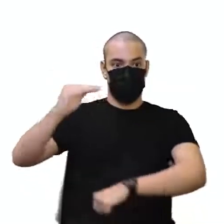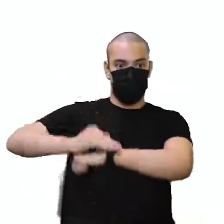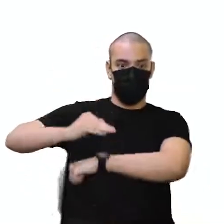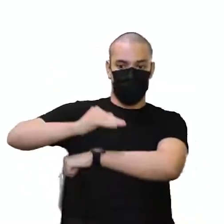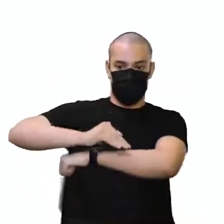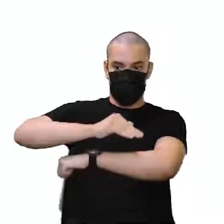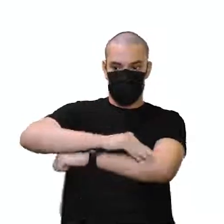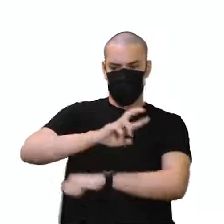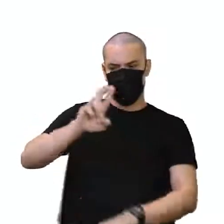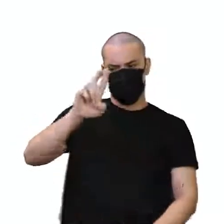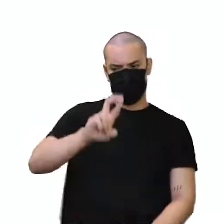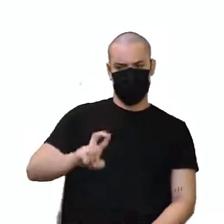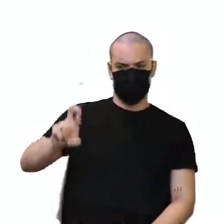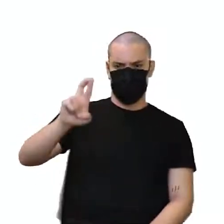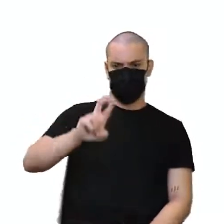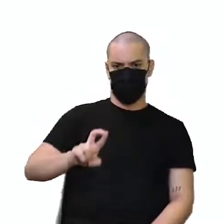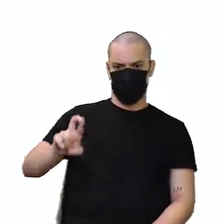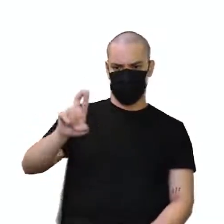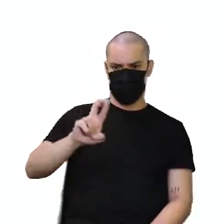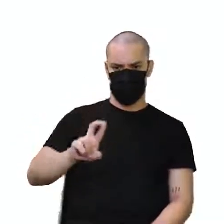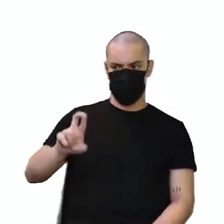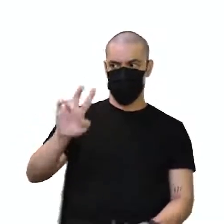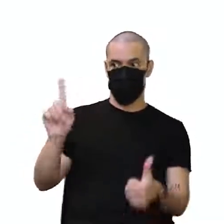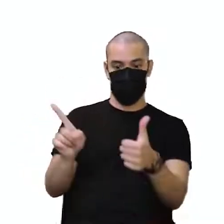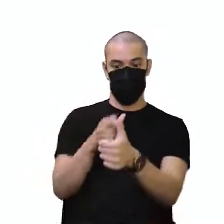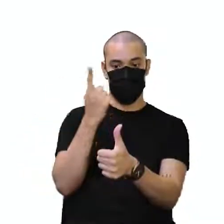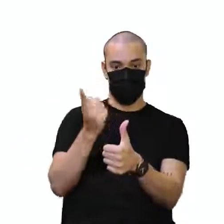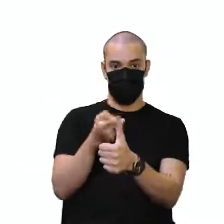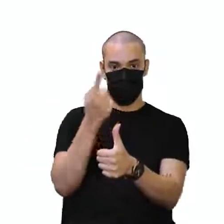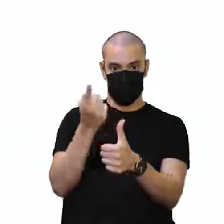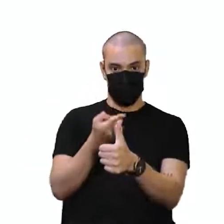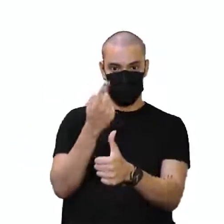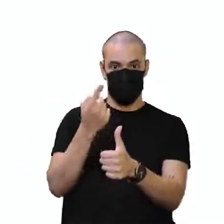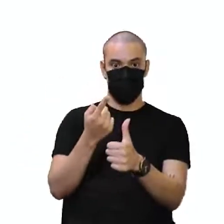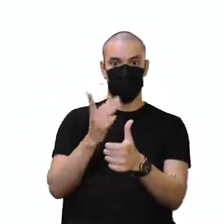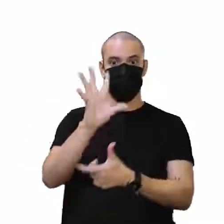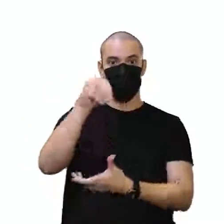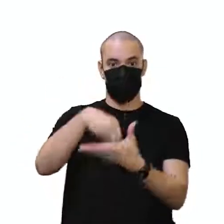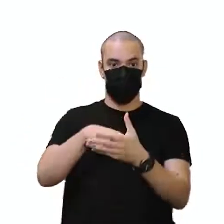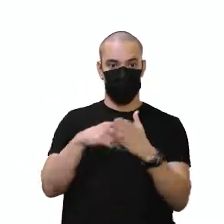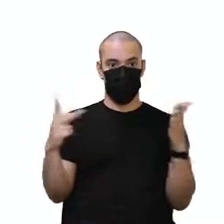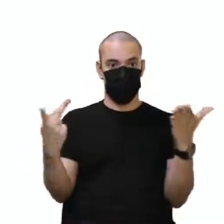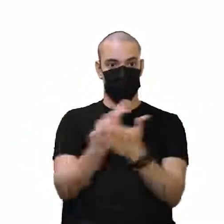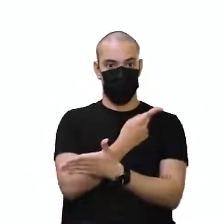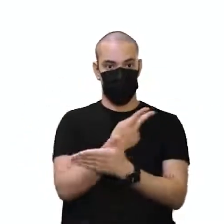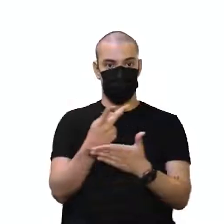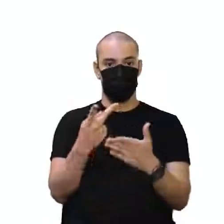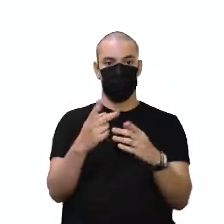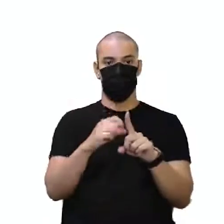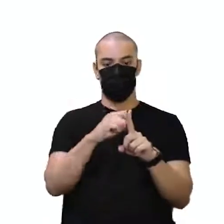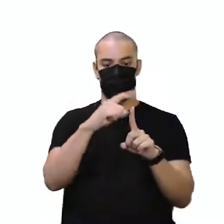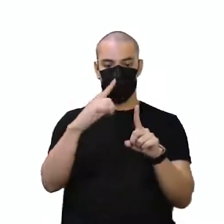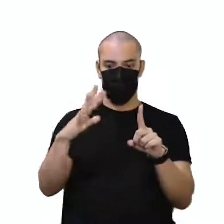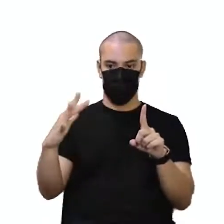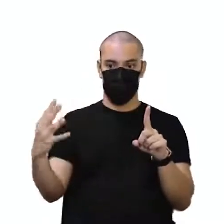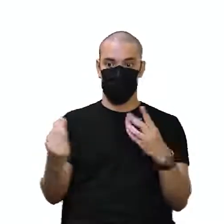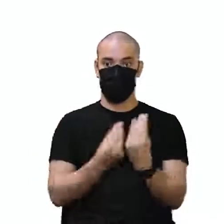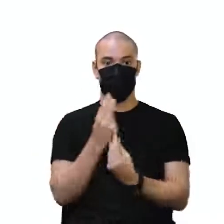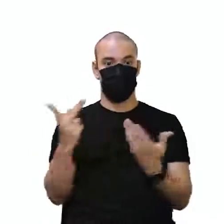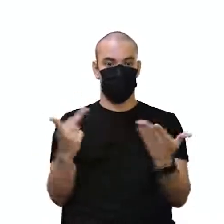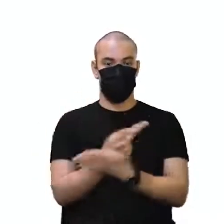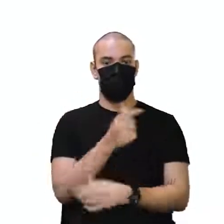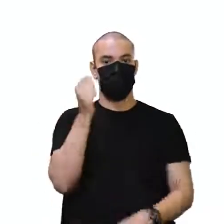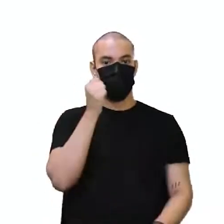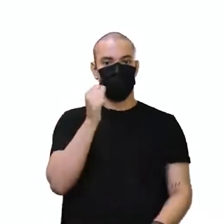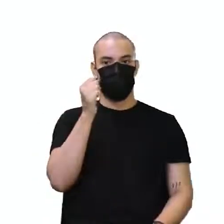observou que é fecundação externa, né? A gente sabe disso. Então, as